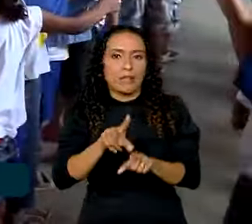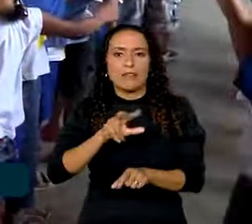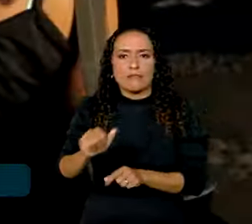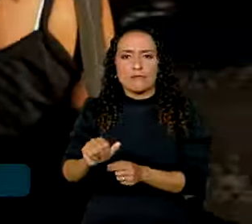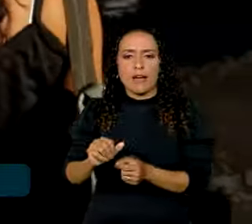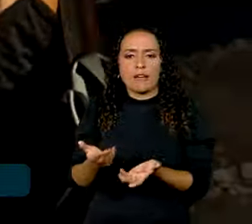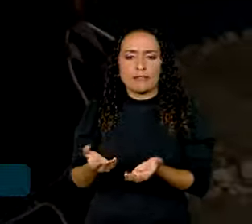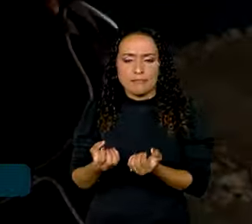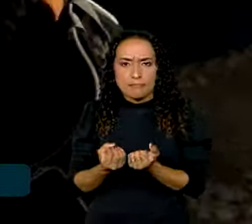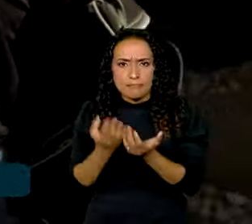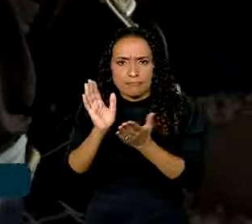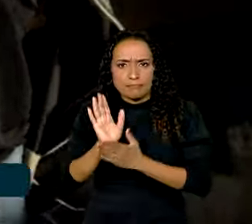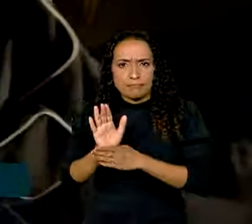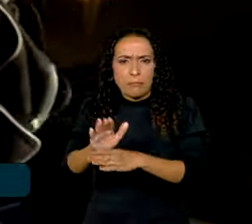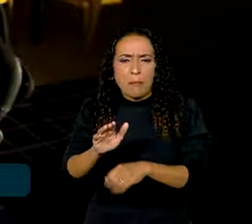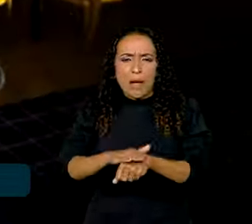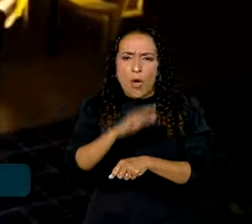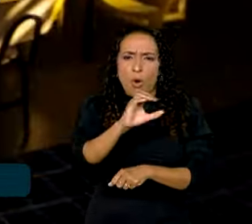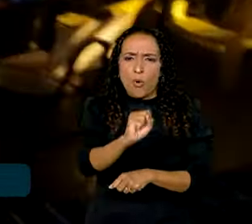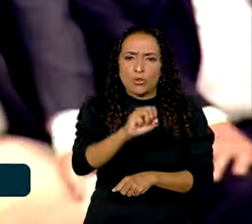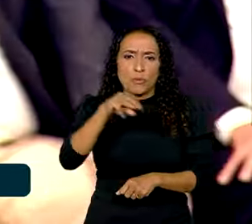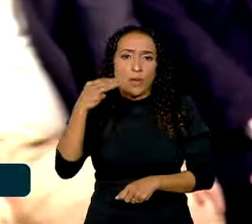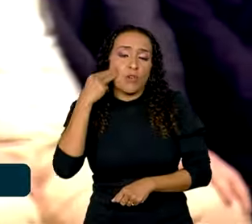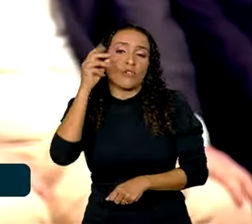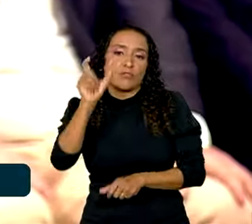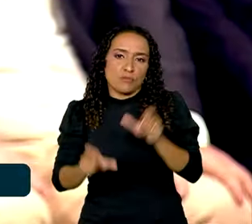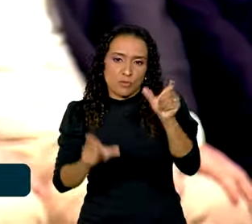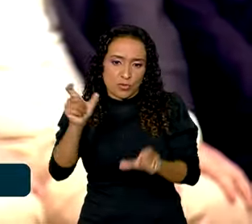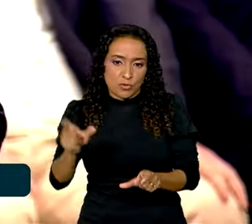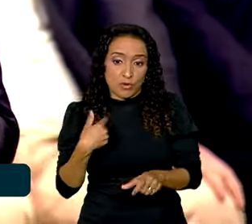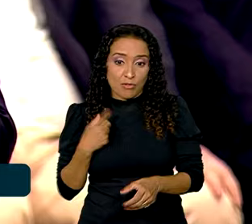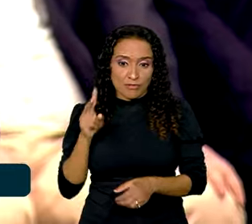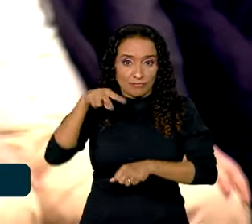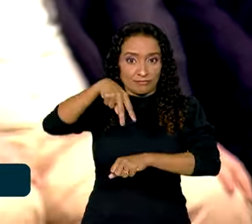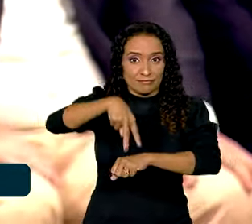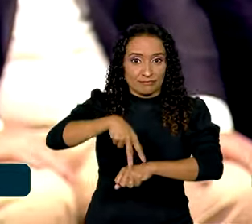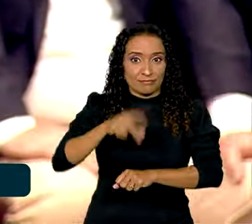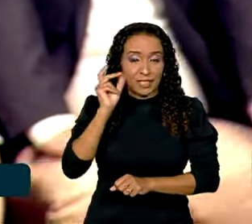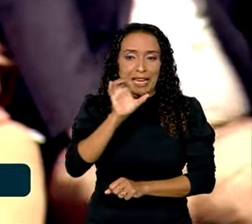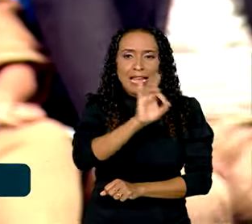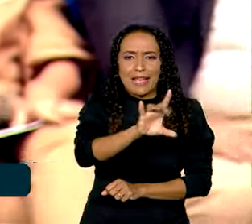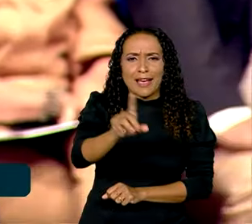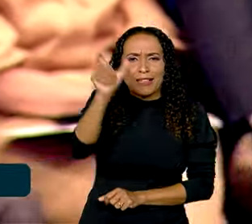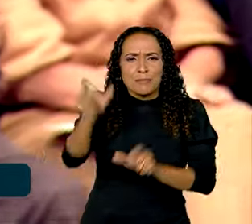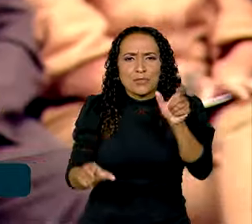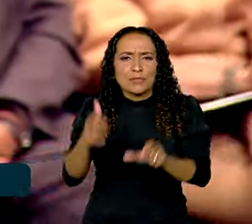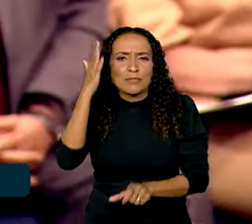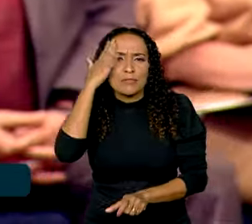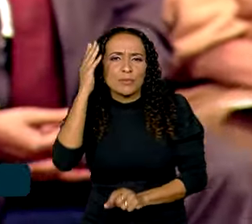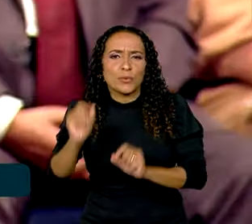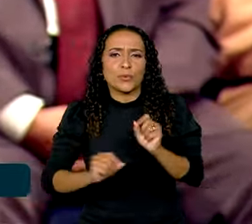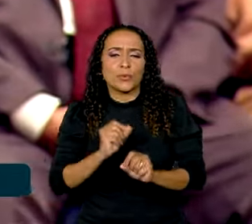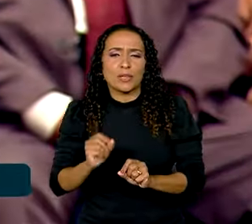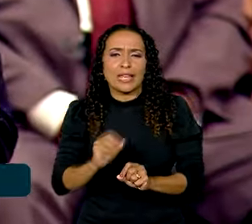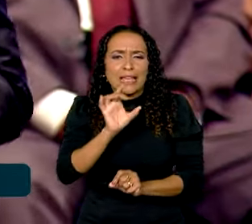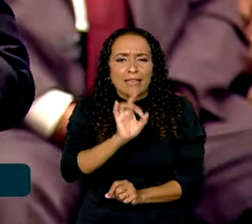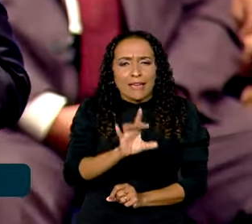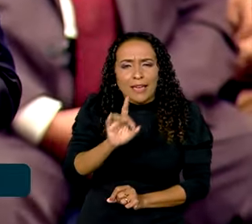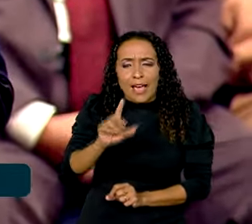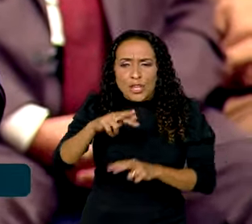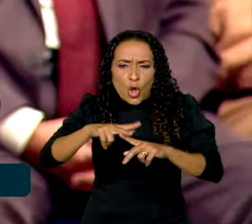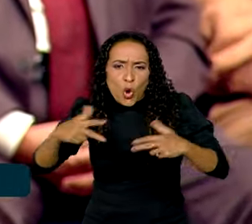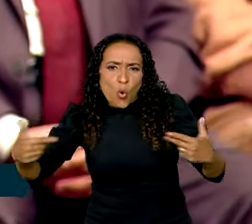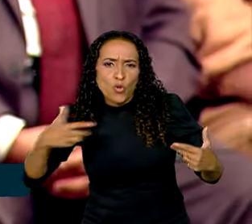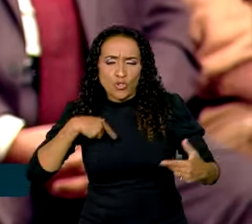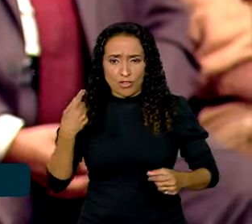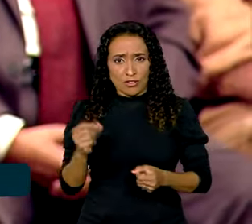beneficiar mais de 8 milhões de pessoas. Eu vim aqui para que cada pessoa saiba. Cada coisa que a